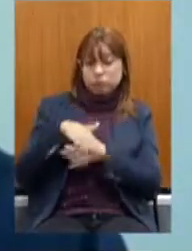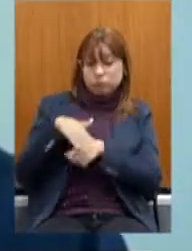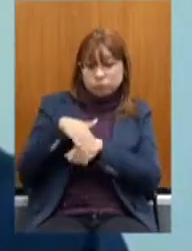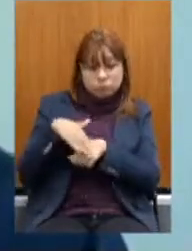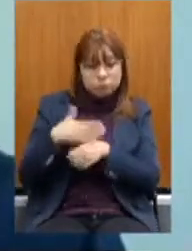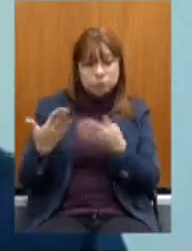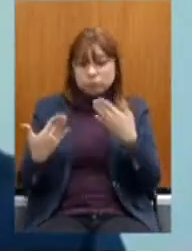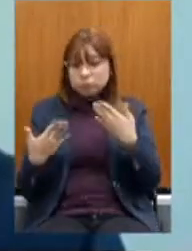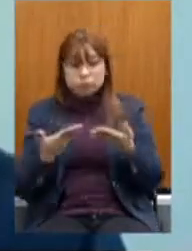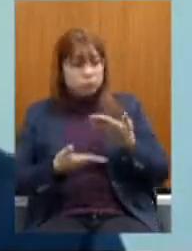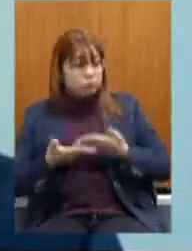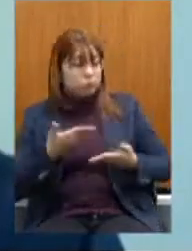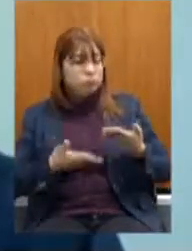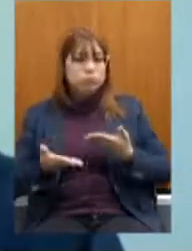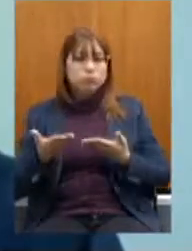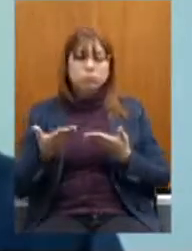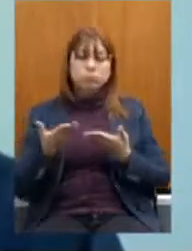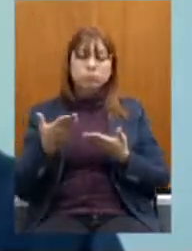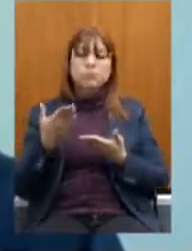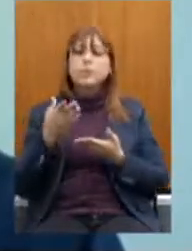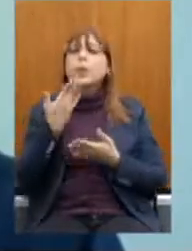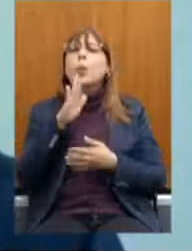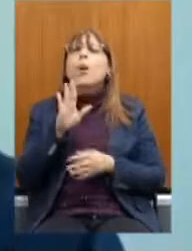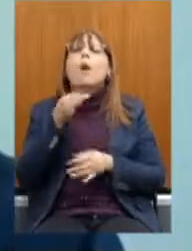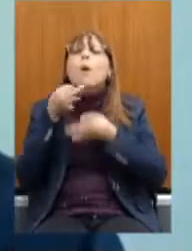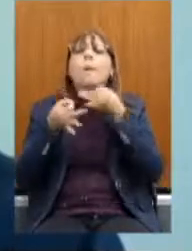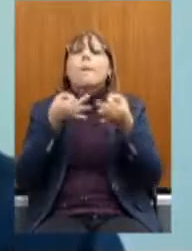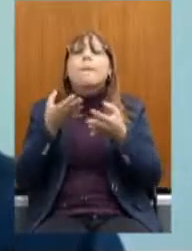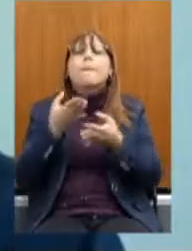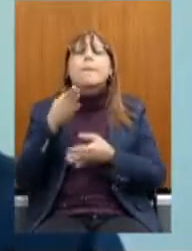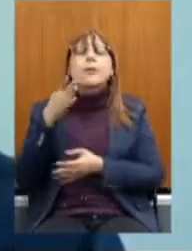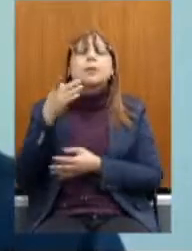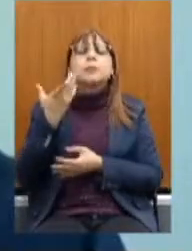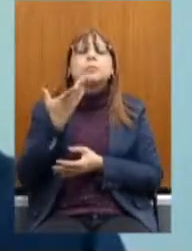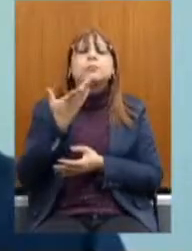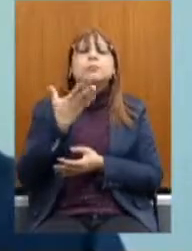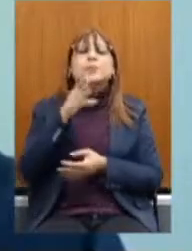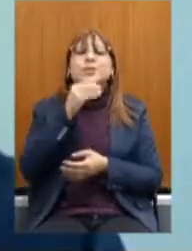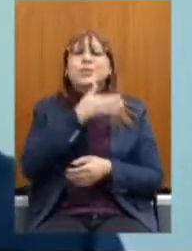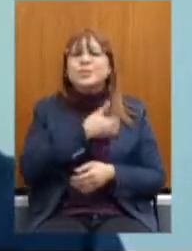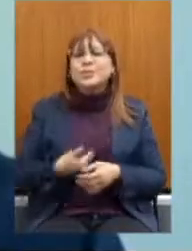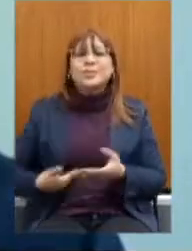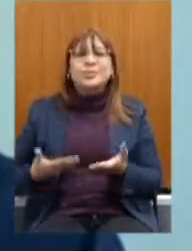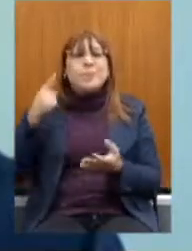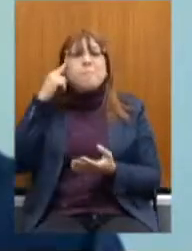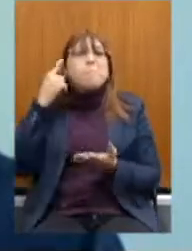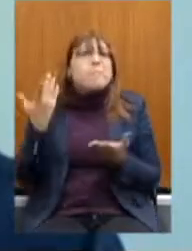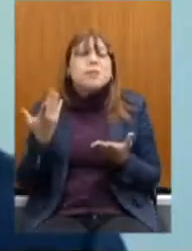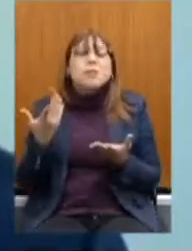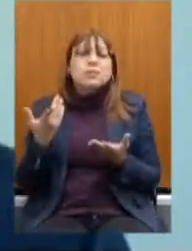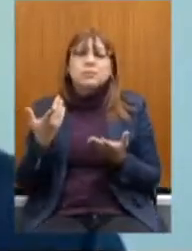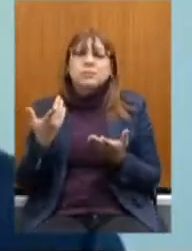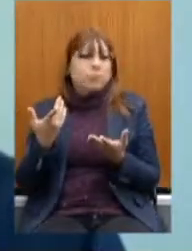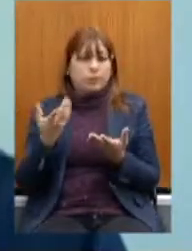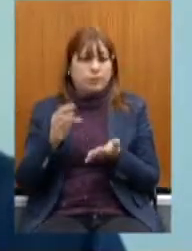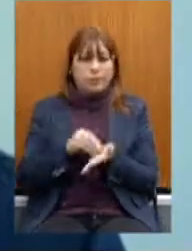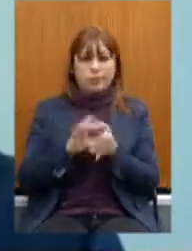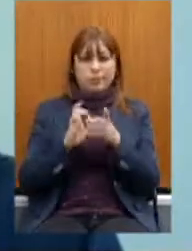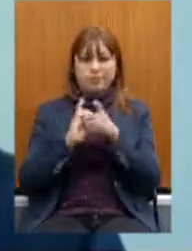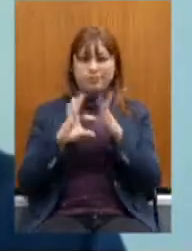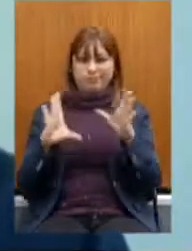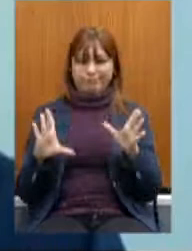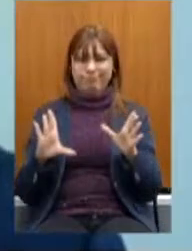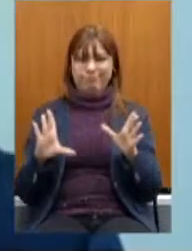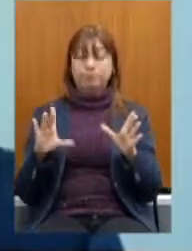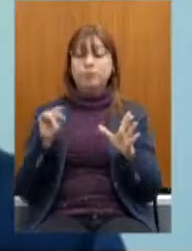prática Aquilo que o servidor Pensa a respeito Não é Algo Democrático Esse